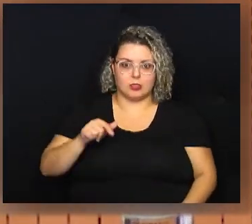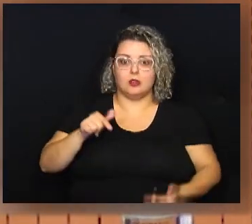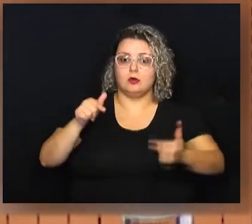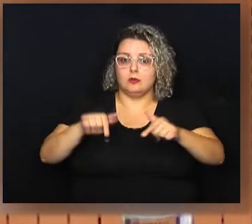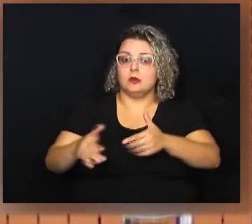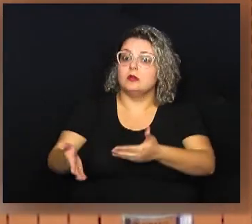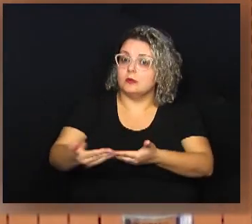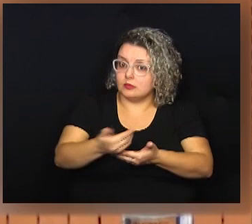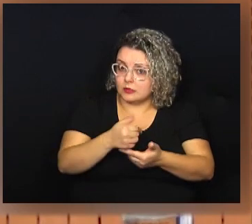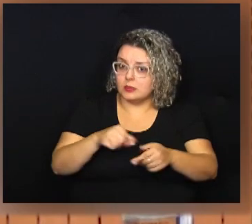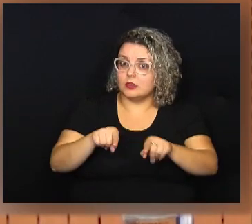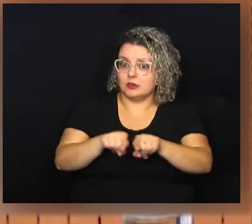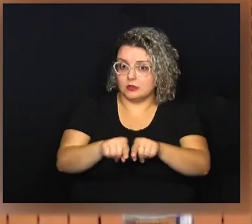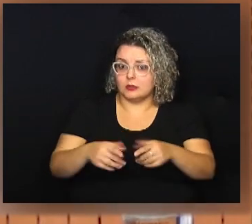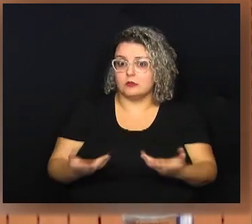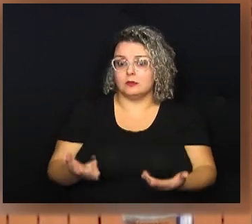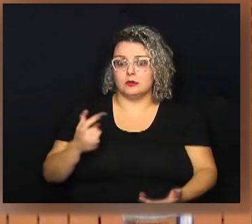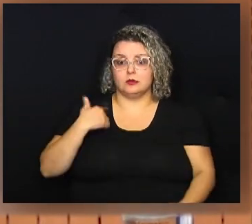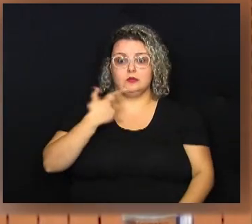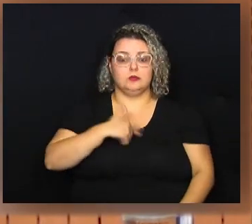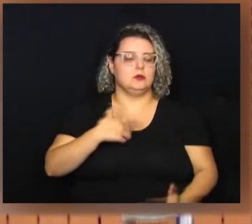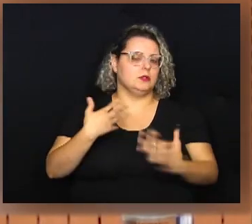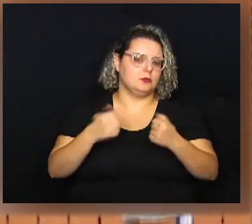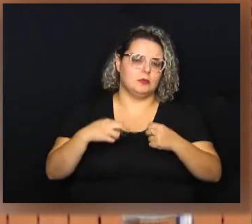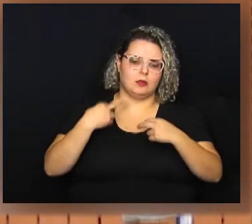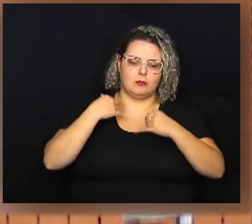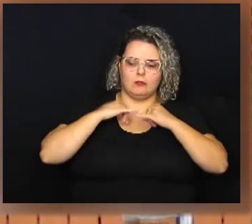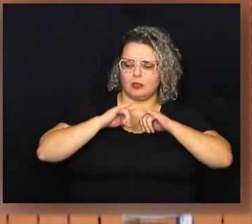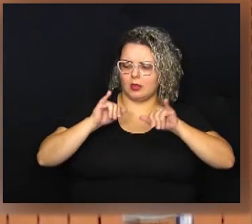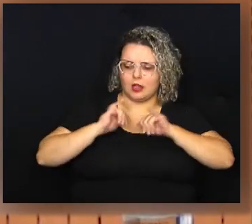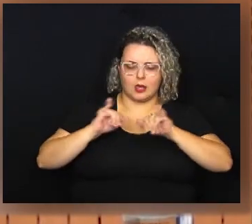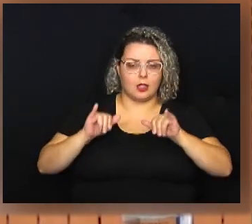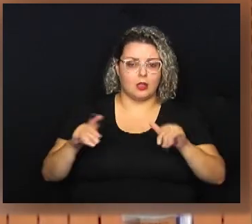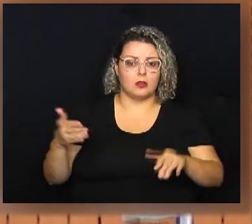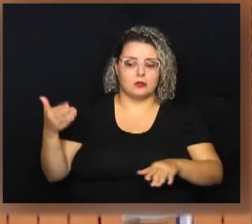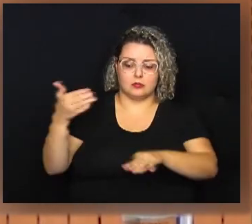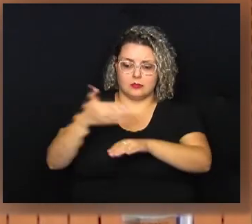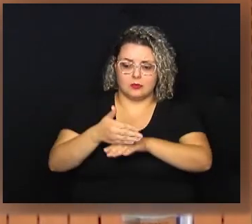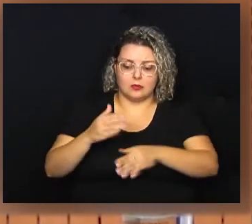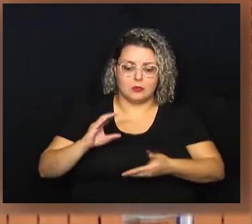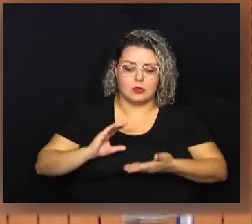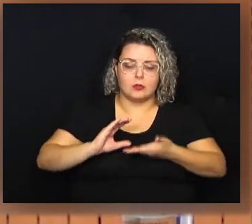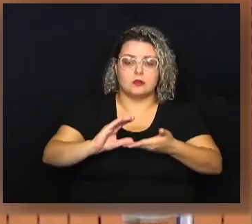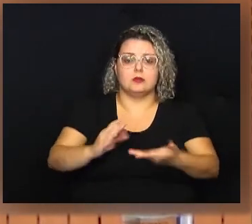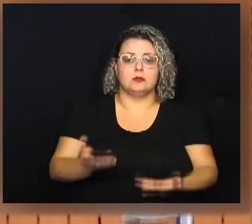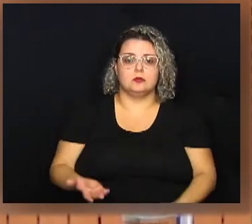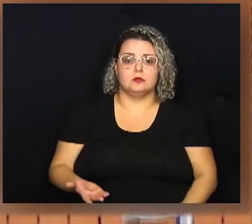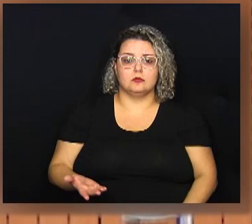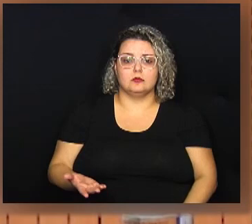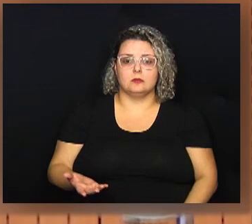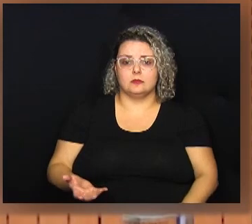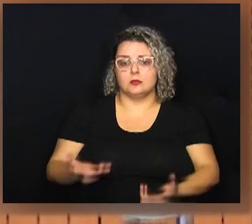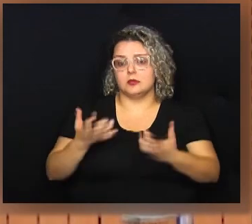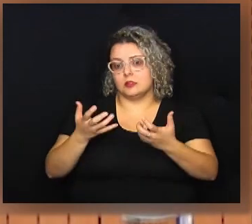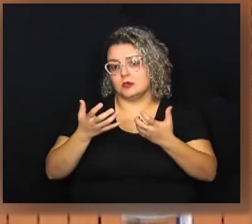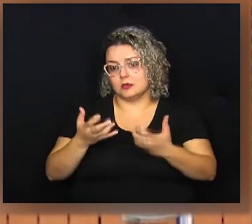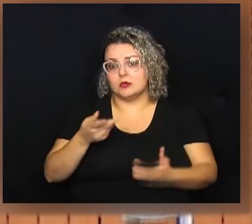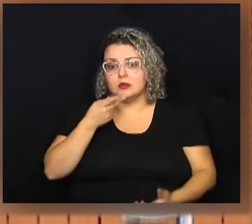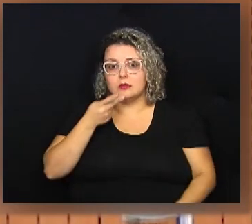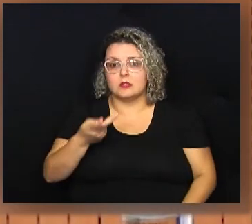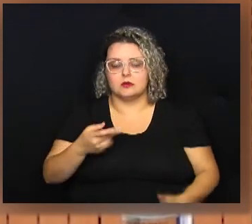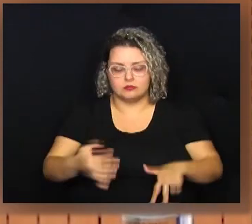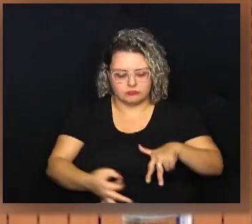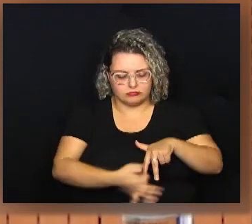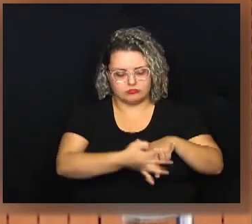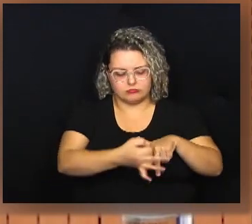é um espaço também de acolhimento. A gente recebe relatos lá de muitas pessoas que vão e participam do Conselho e falam, ah, eu queria